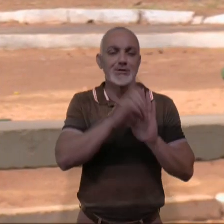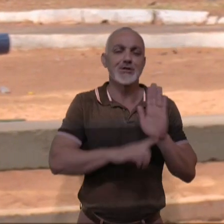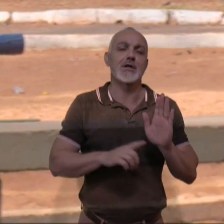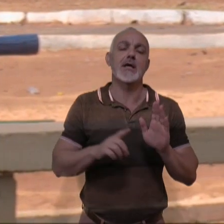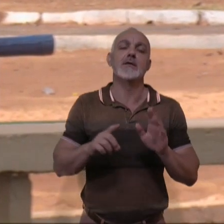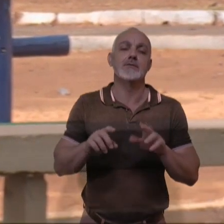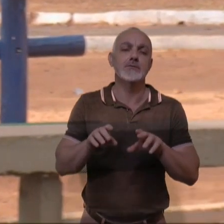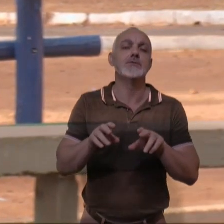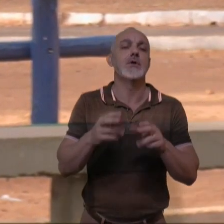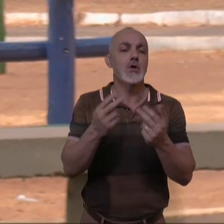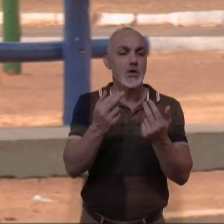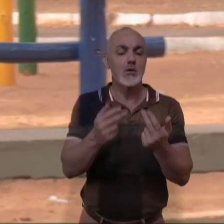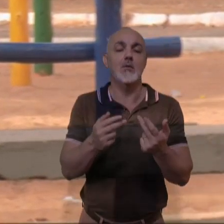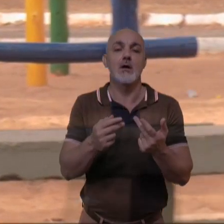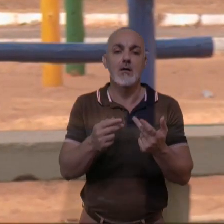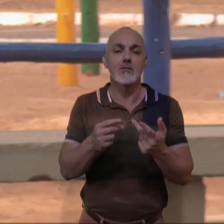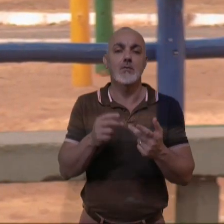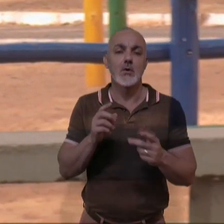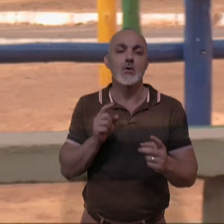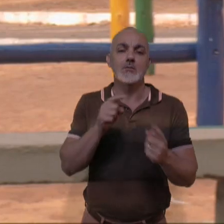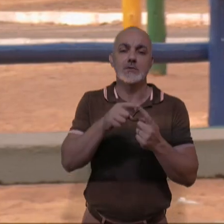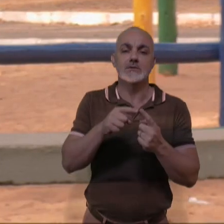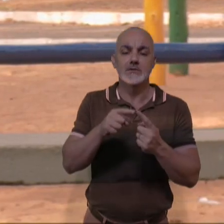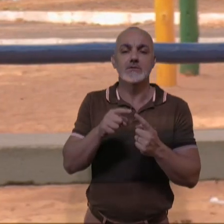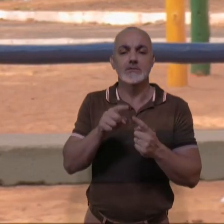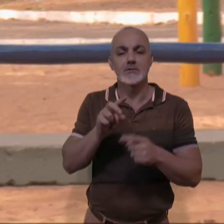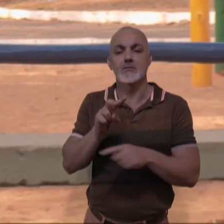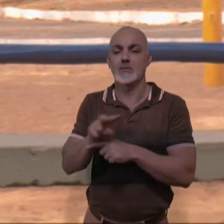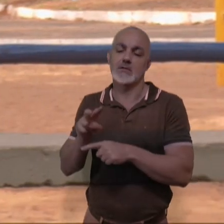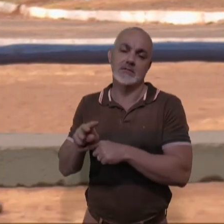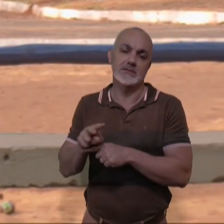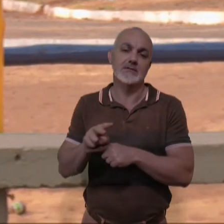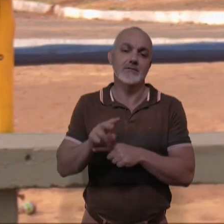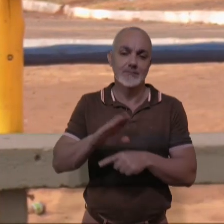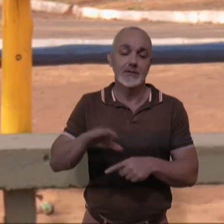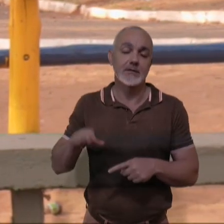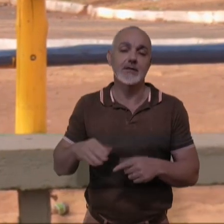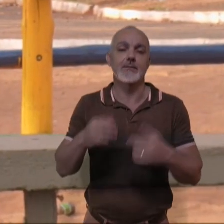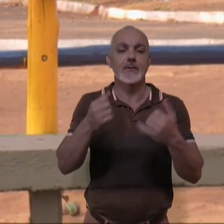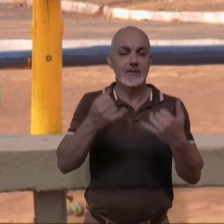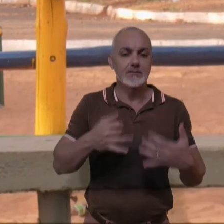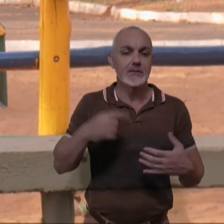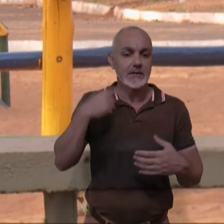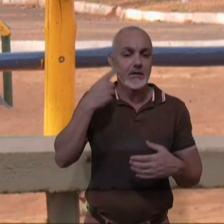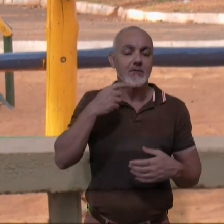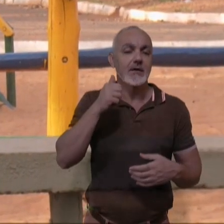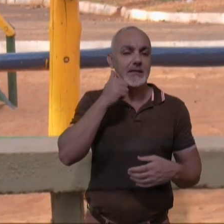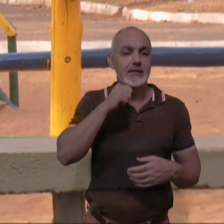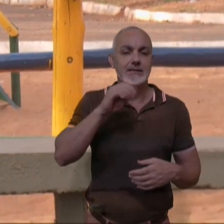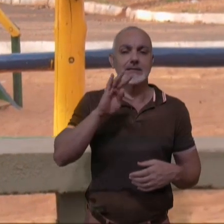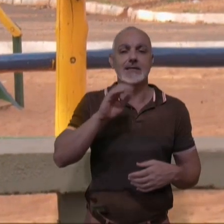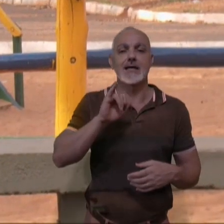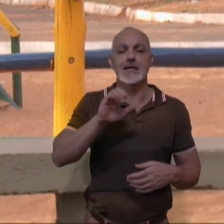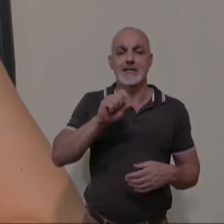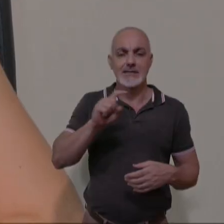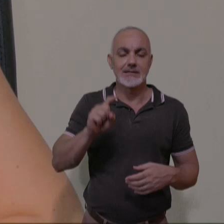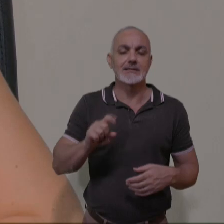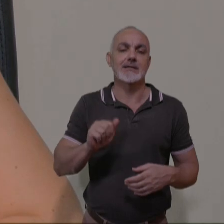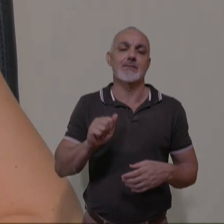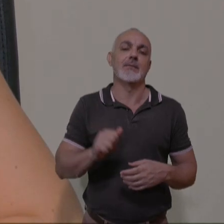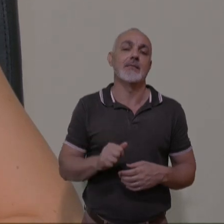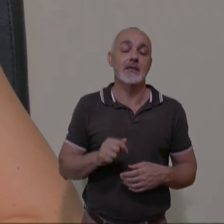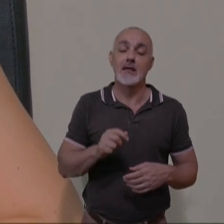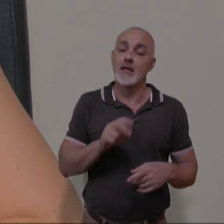visando sempre o bem-estar da criança. É o que explica a advogada Thaisa Salatino. A guarda